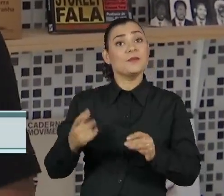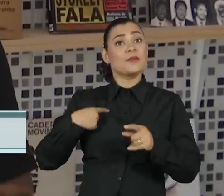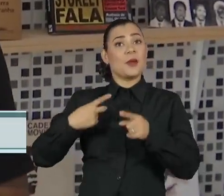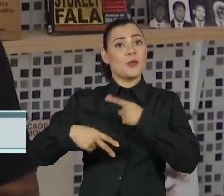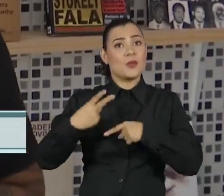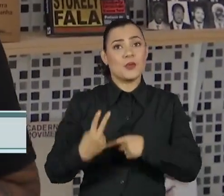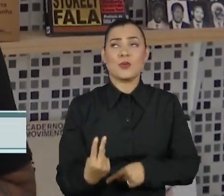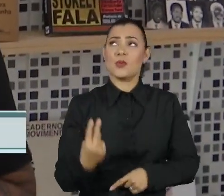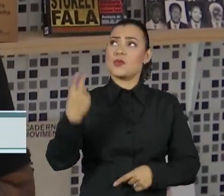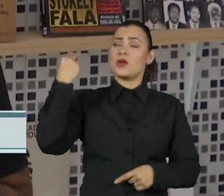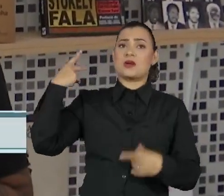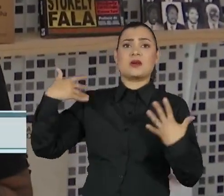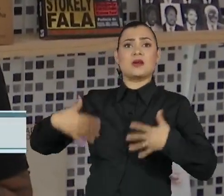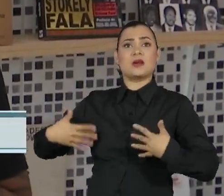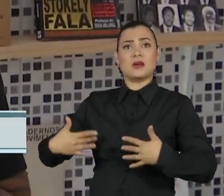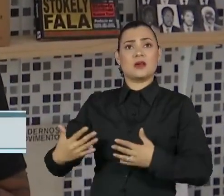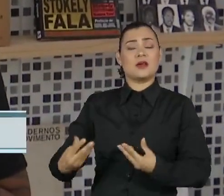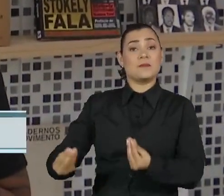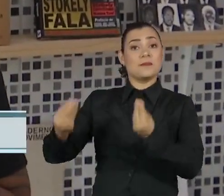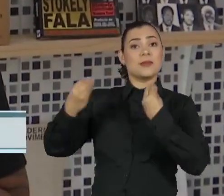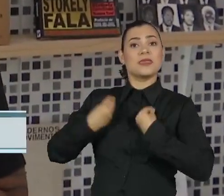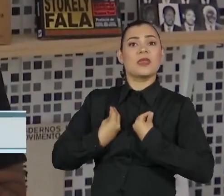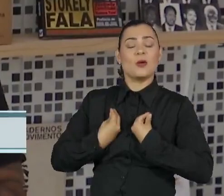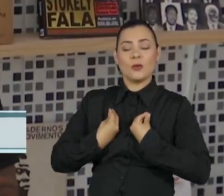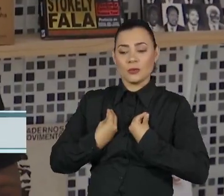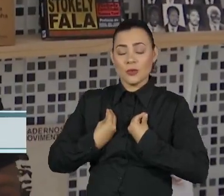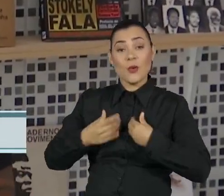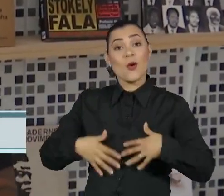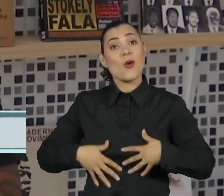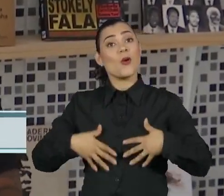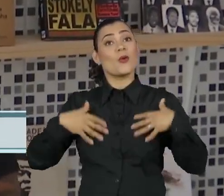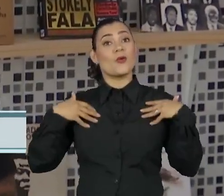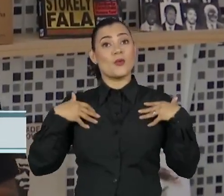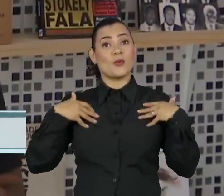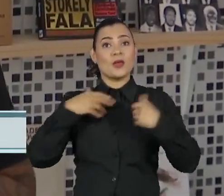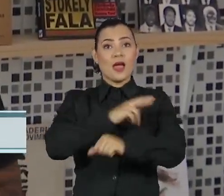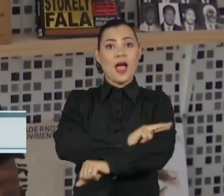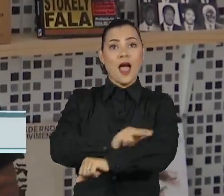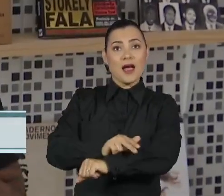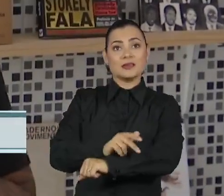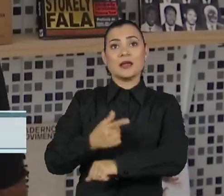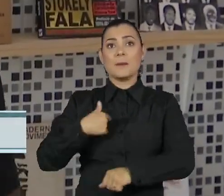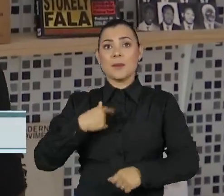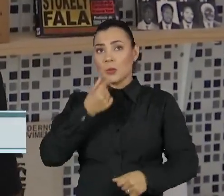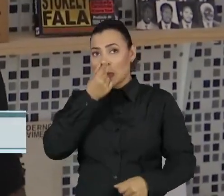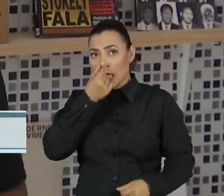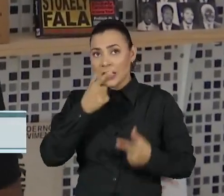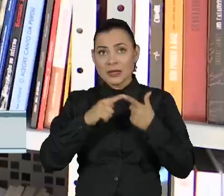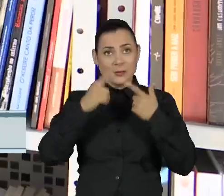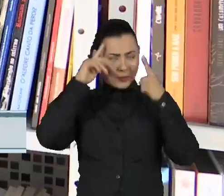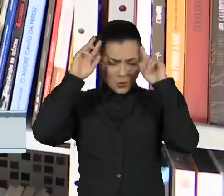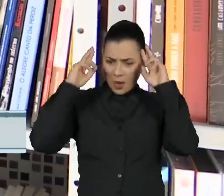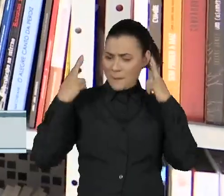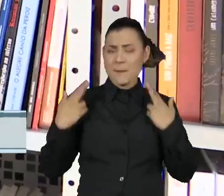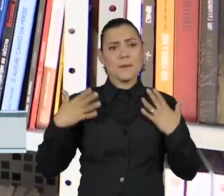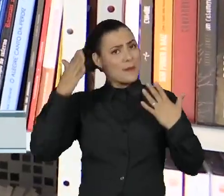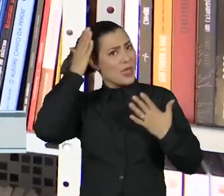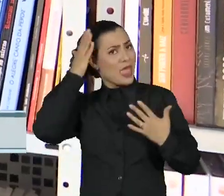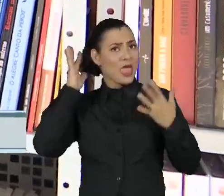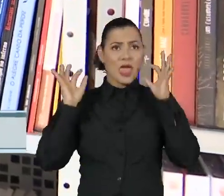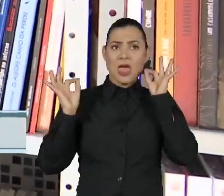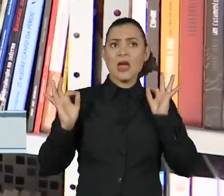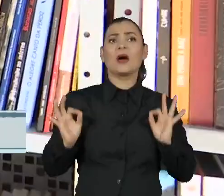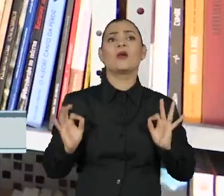pertencimento, me trouxe orgulho da minha raça, do meu nariz, do meu cabelo, me trouxe